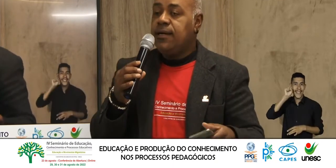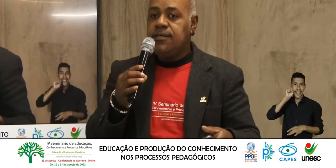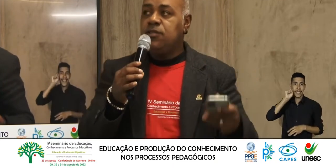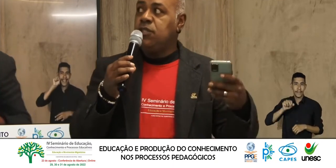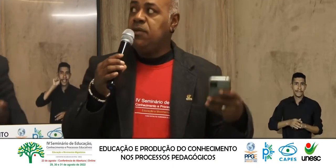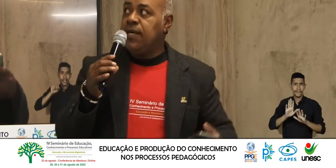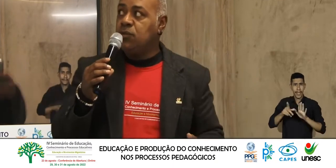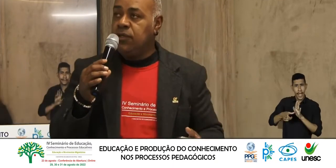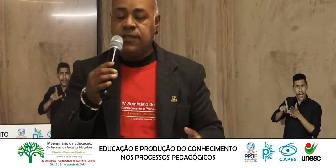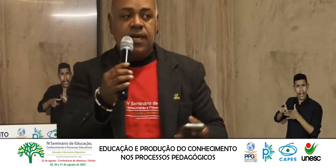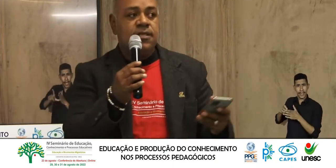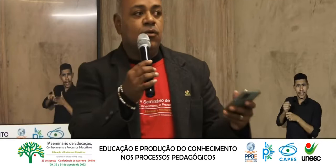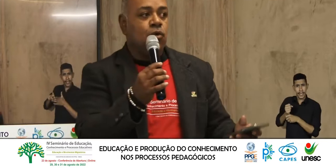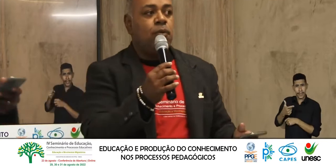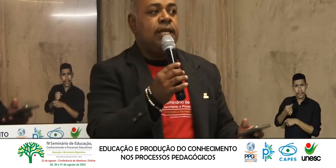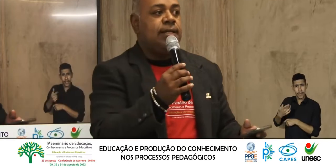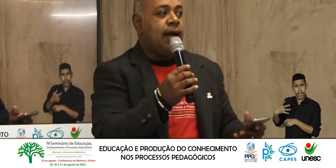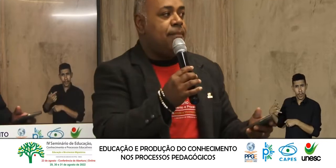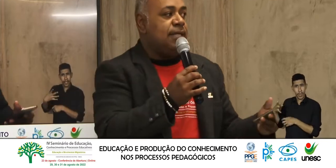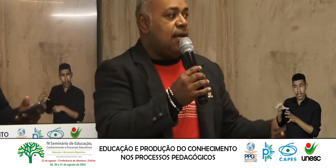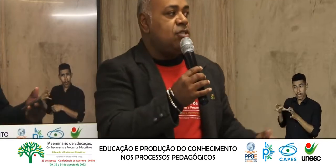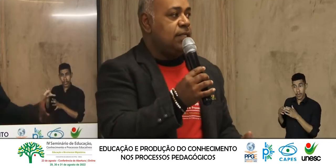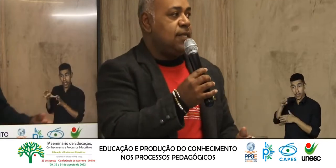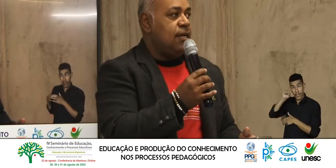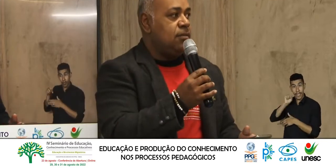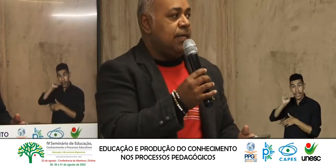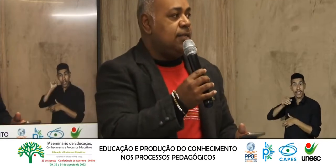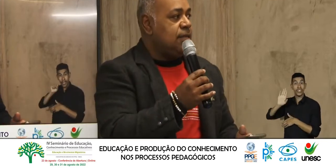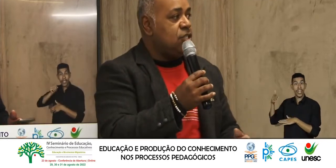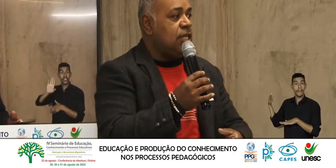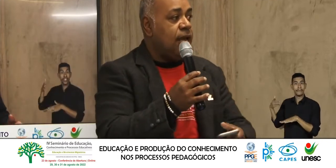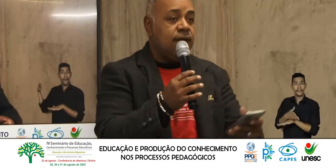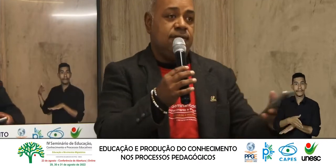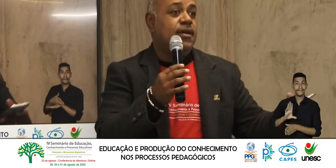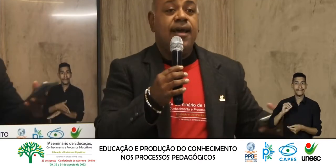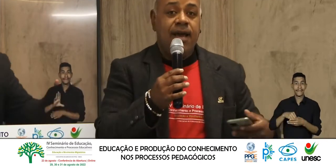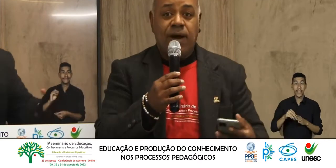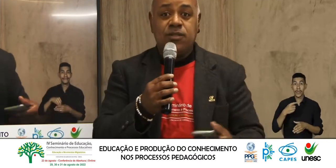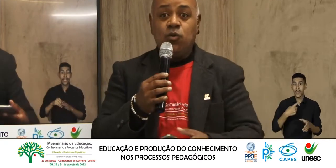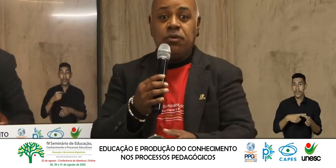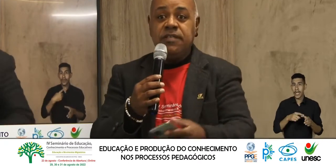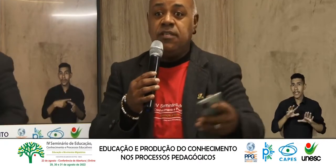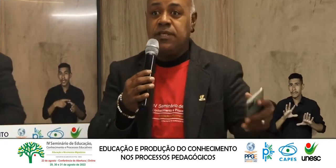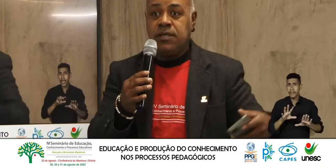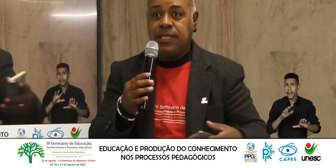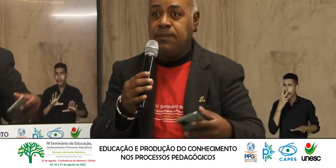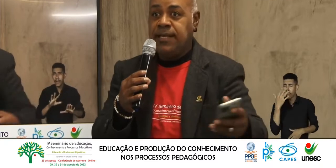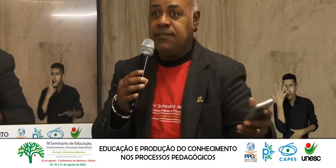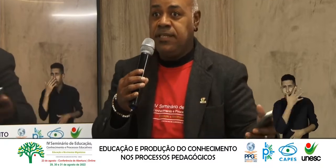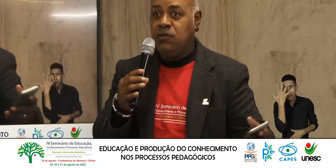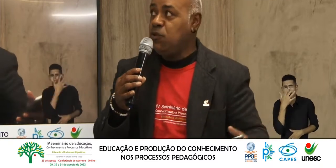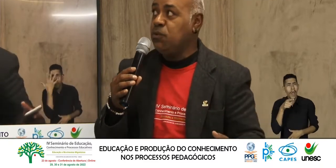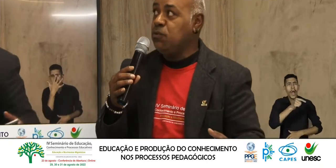Antes de 2014 Esse grupo Ele está presente Na cidade Mas é interessante Que ninguém É quase que um grupo Invisível